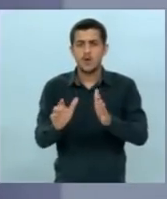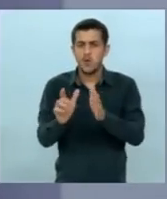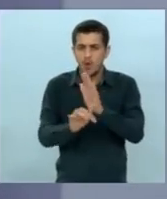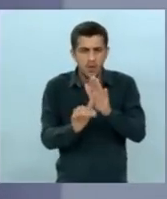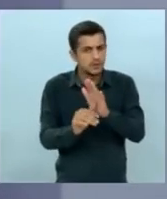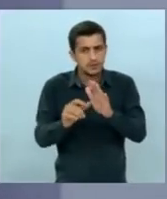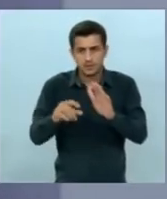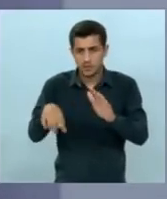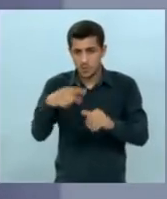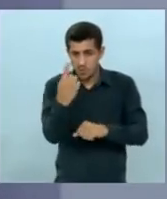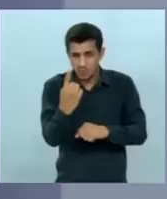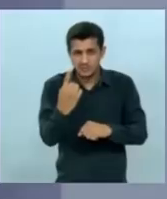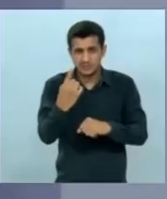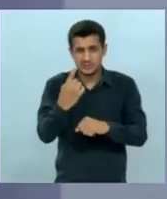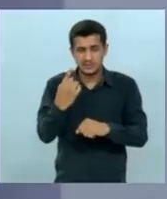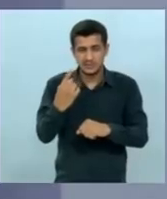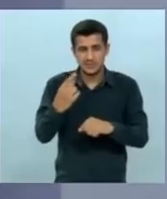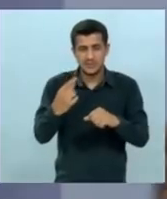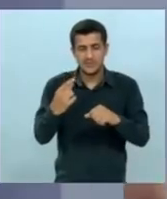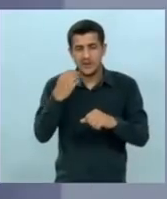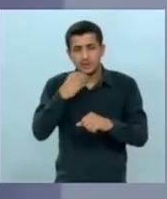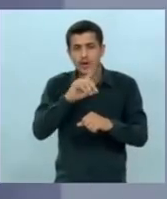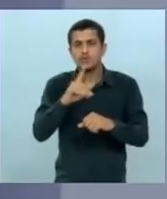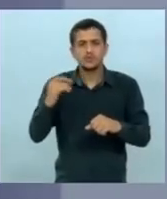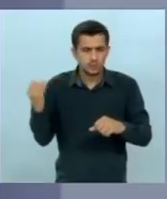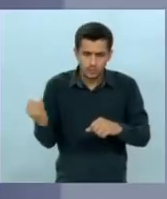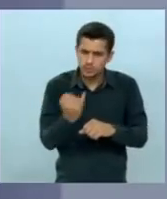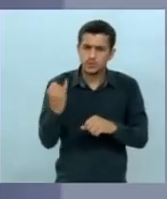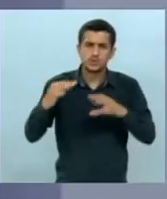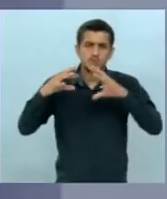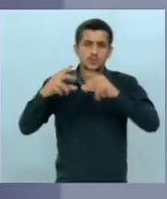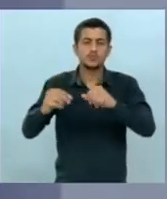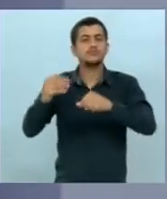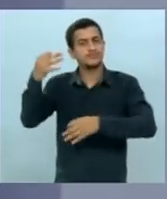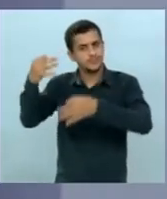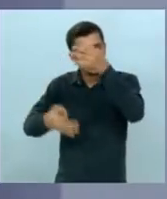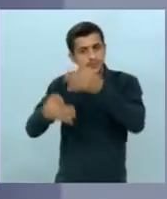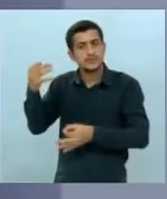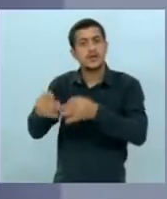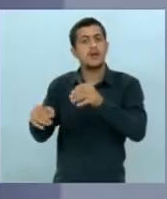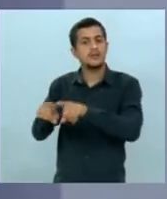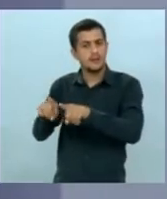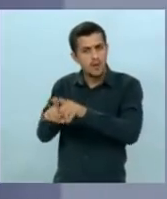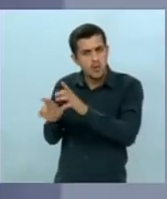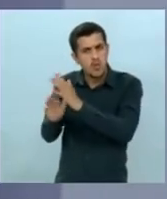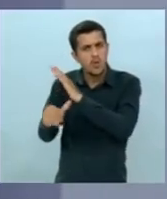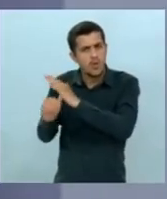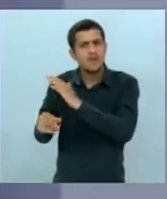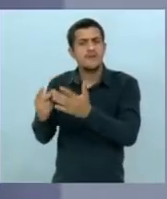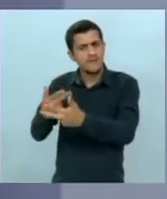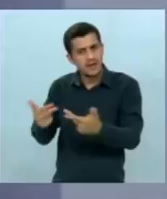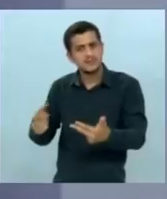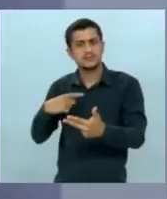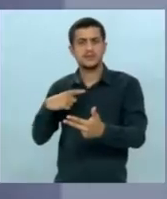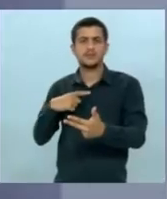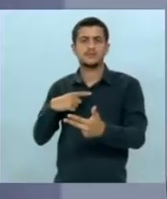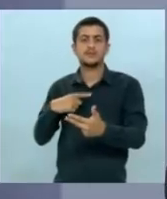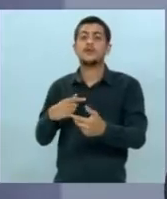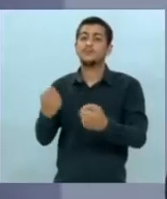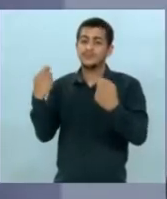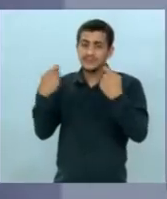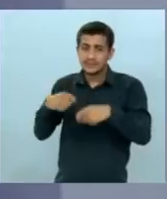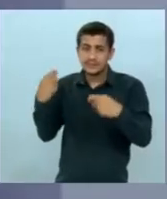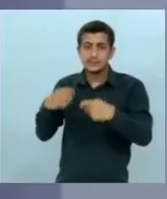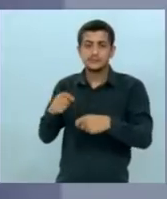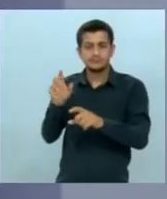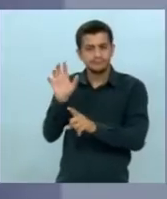qualquer governo, em qualquer instância. também no judiciário, que nós vemos muitos casos de corrupção. Então, é obrigatório combater isso. Mas